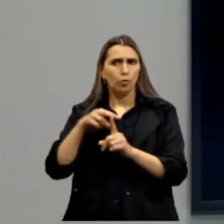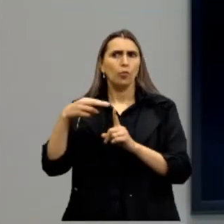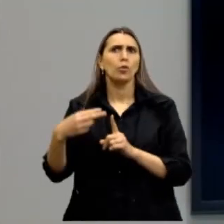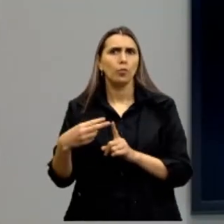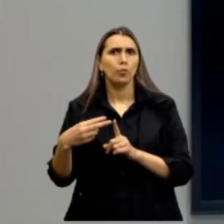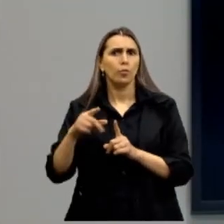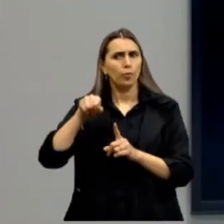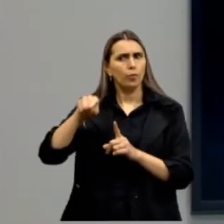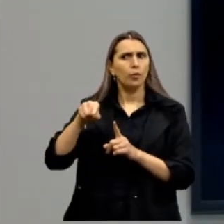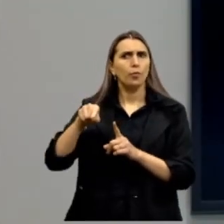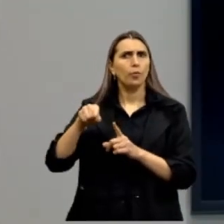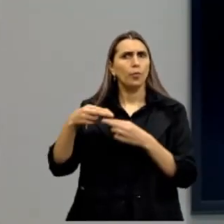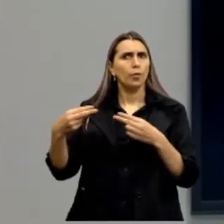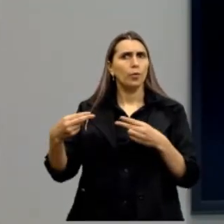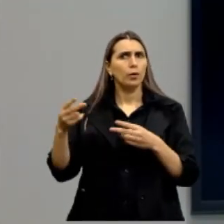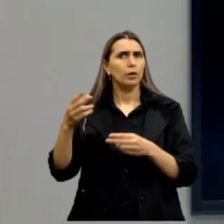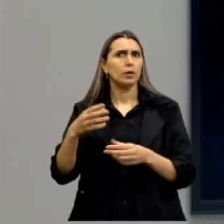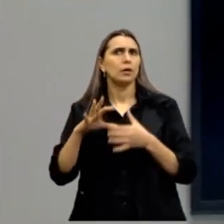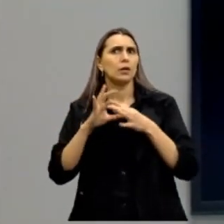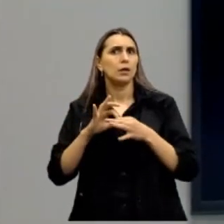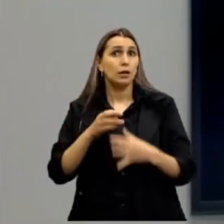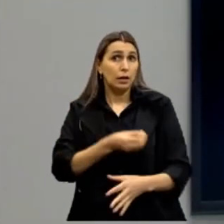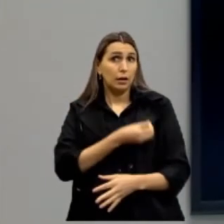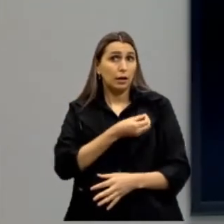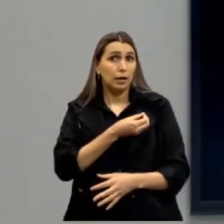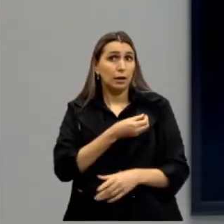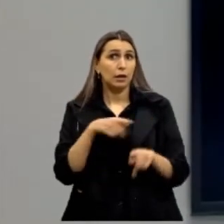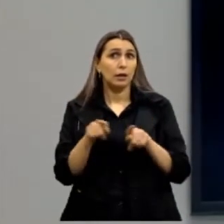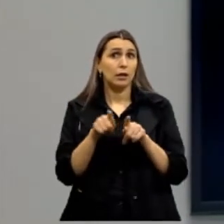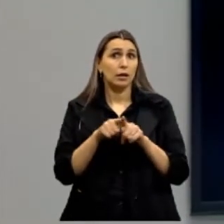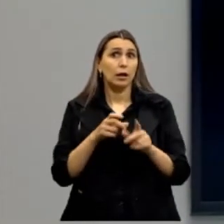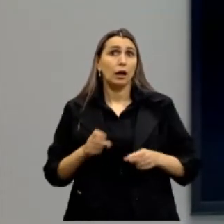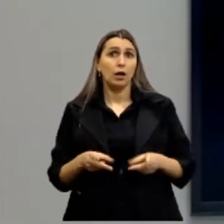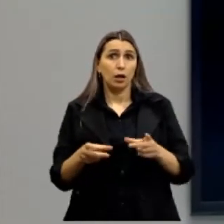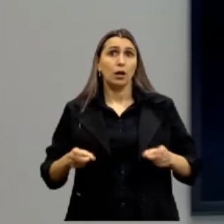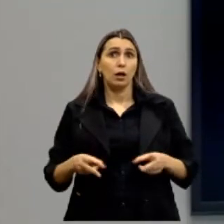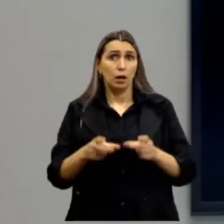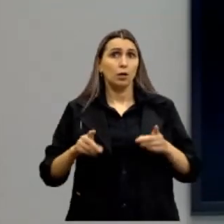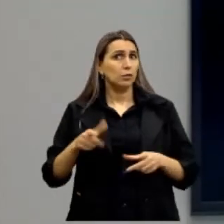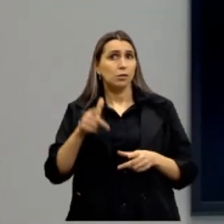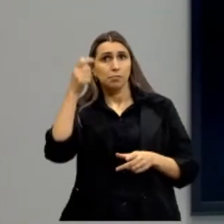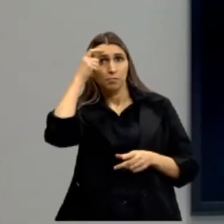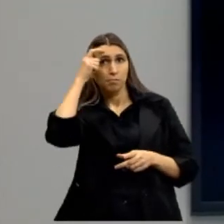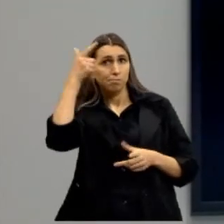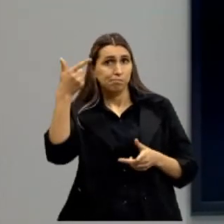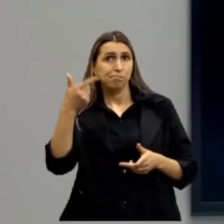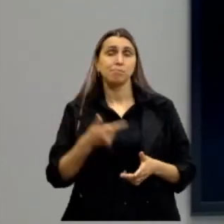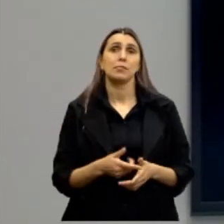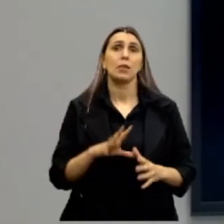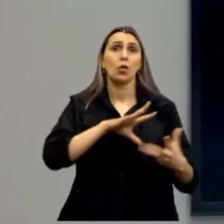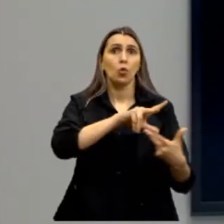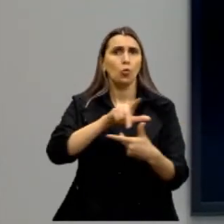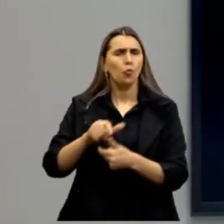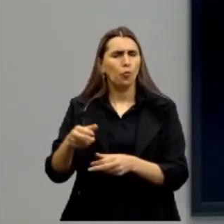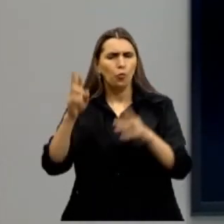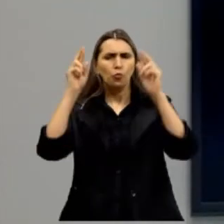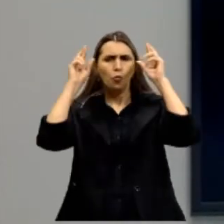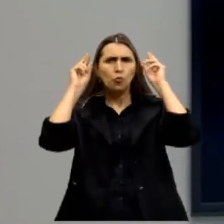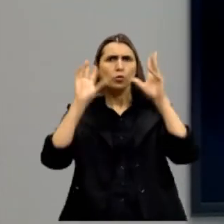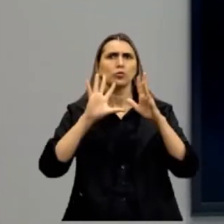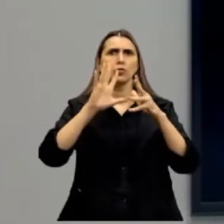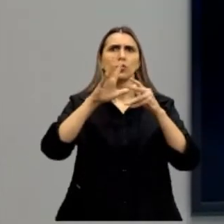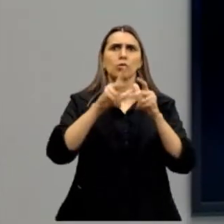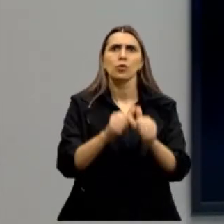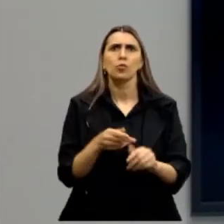totalmente para as questões ligadas à sobrevivência e ao consumismo. Então, daquele mundo grego onde todos